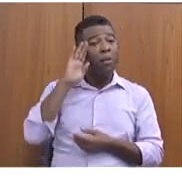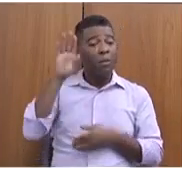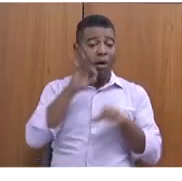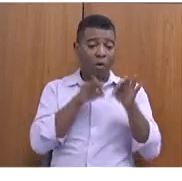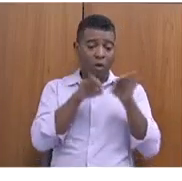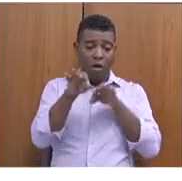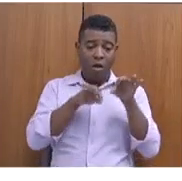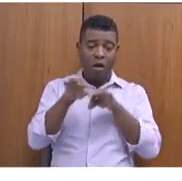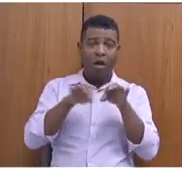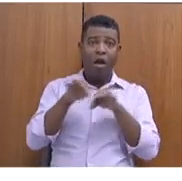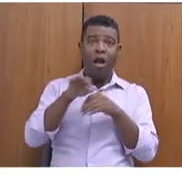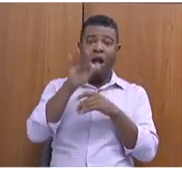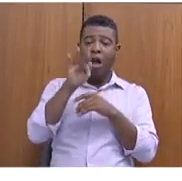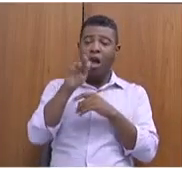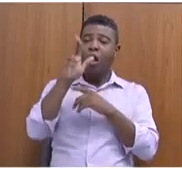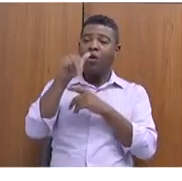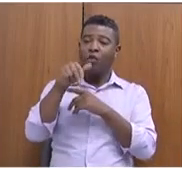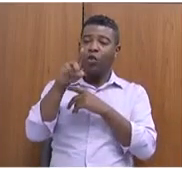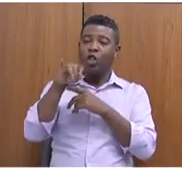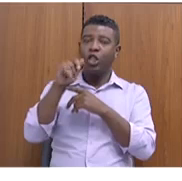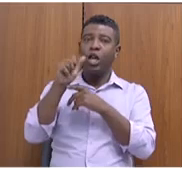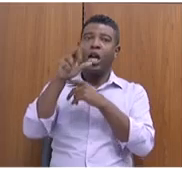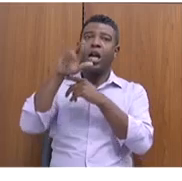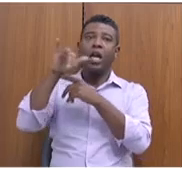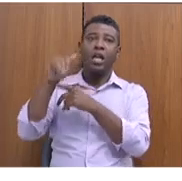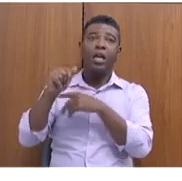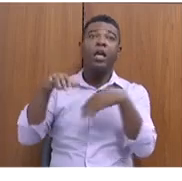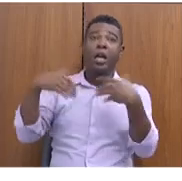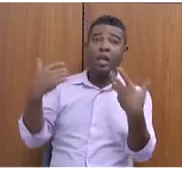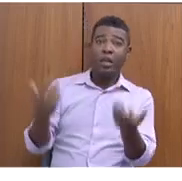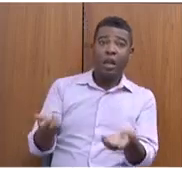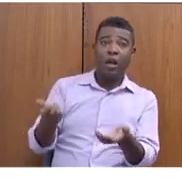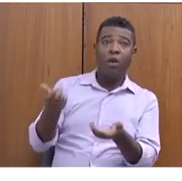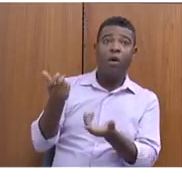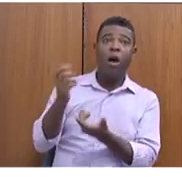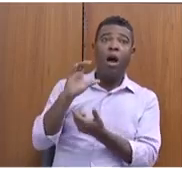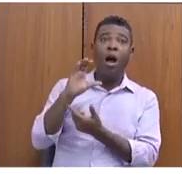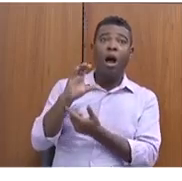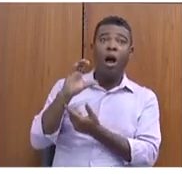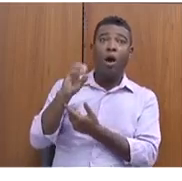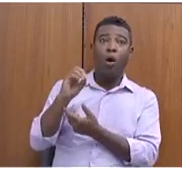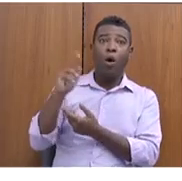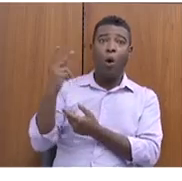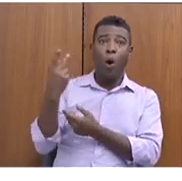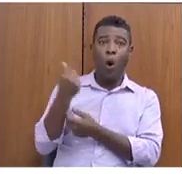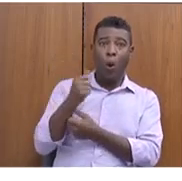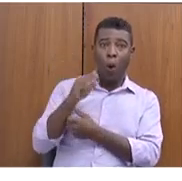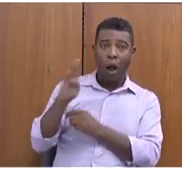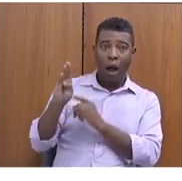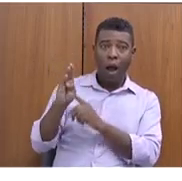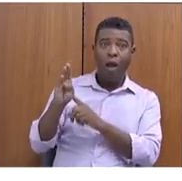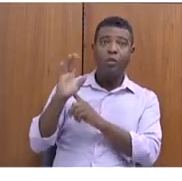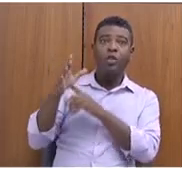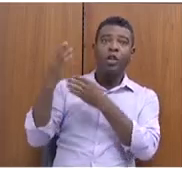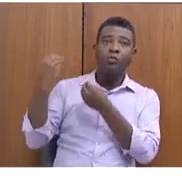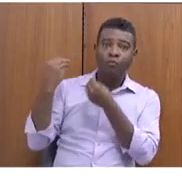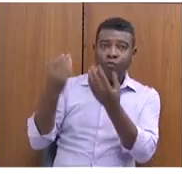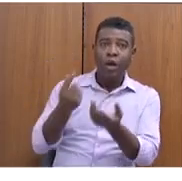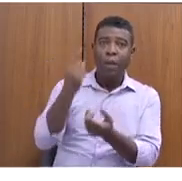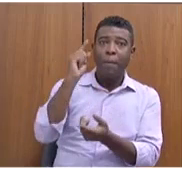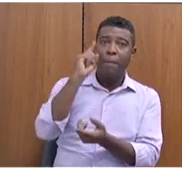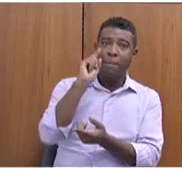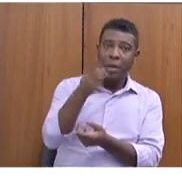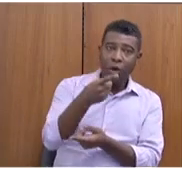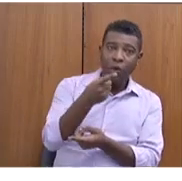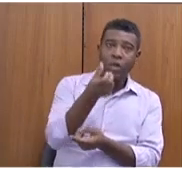Coab entregue de janeiro a maio, 1.660 títulos, sendo 857 títulos de escrituras públicas